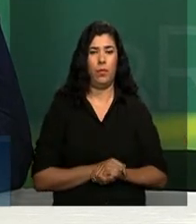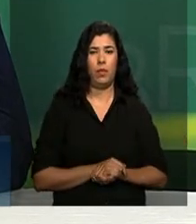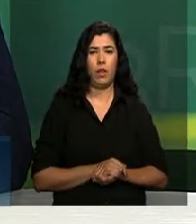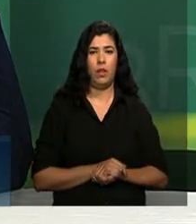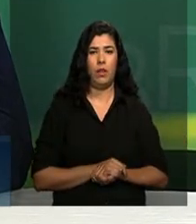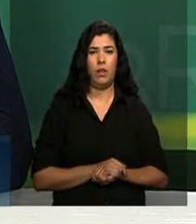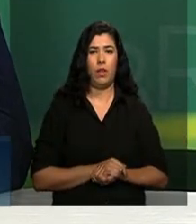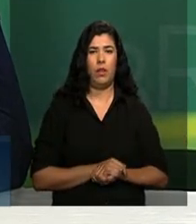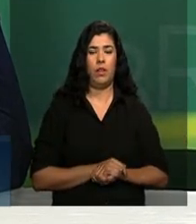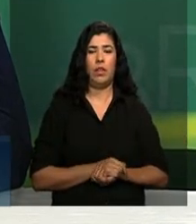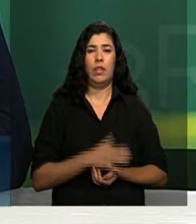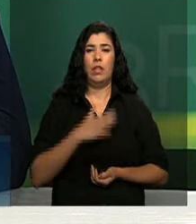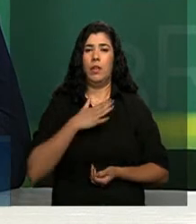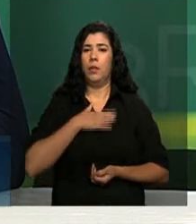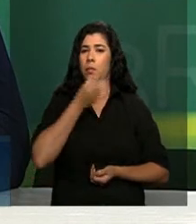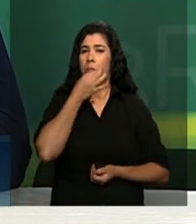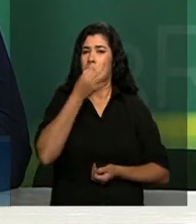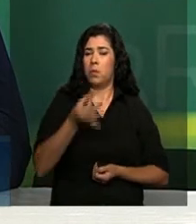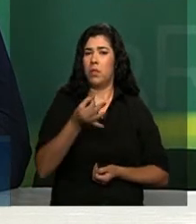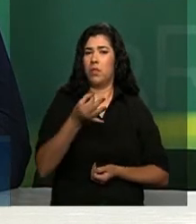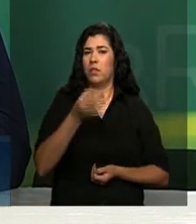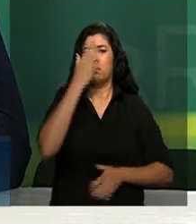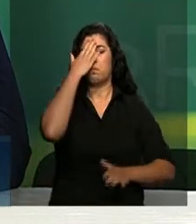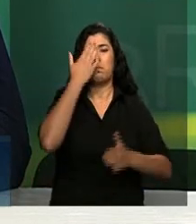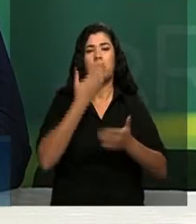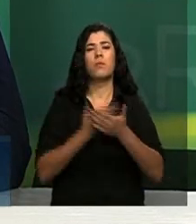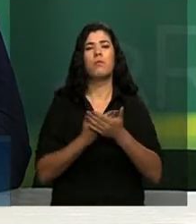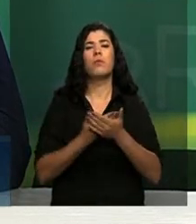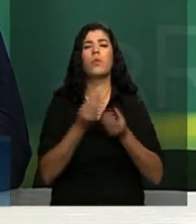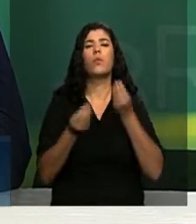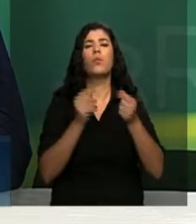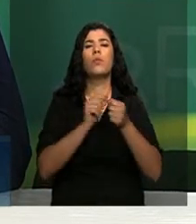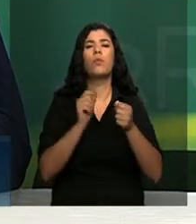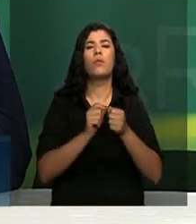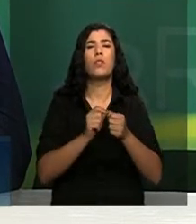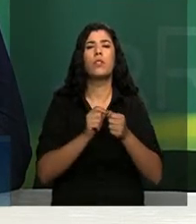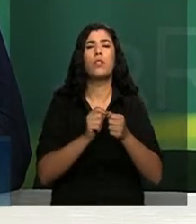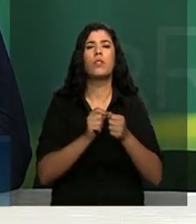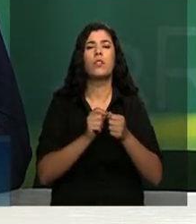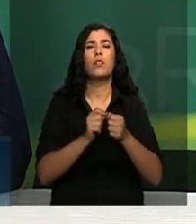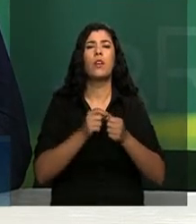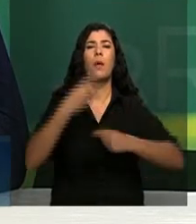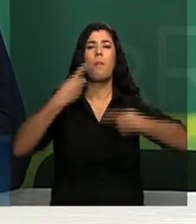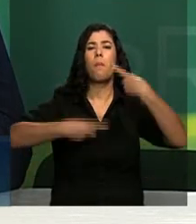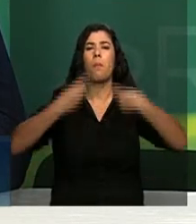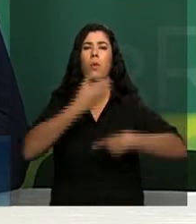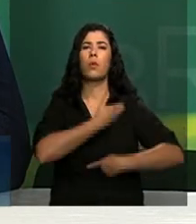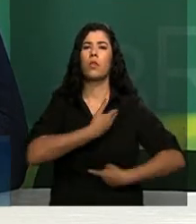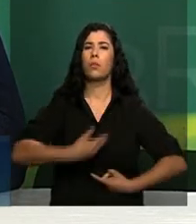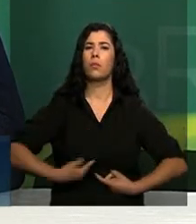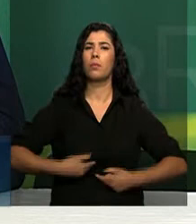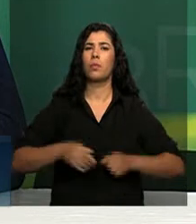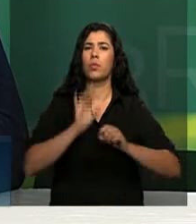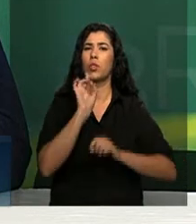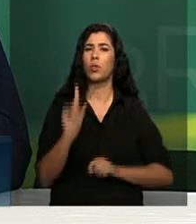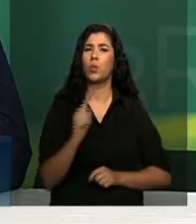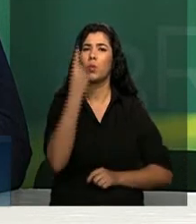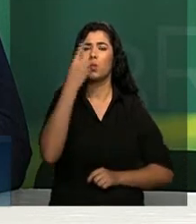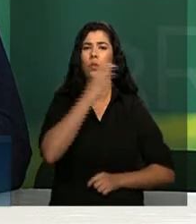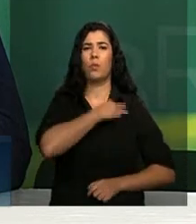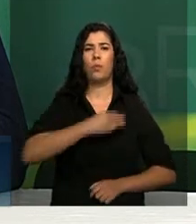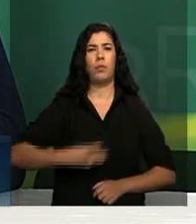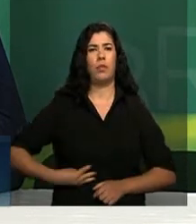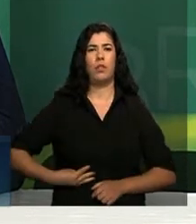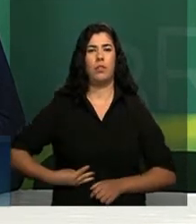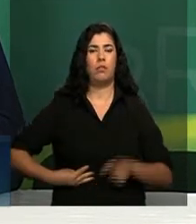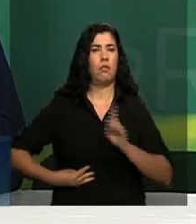Eu não acredito em política pública de ministro, eu acredito em política pública de governo.